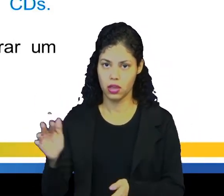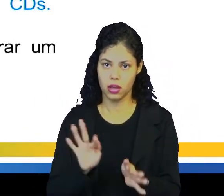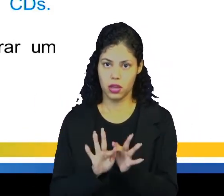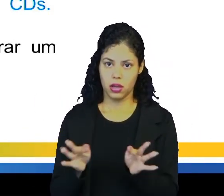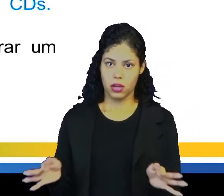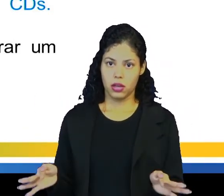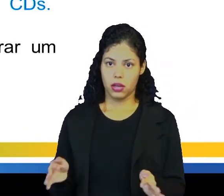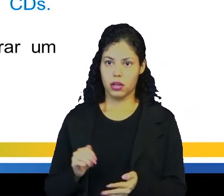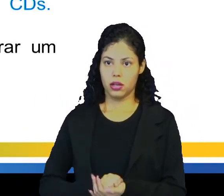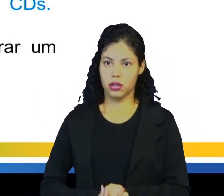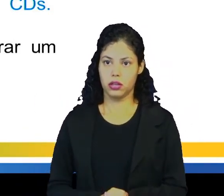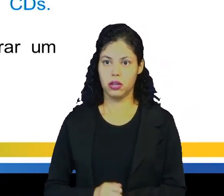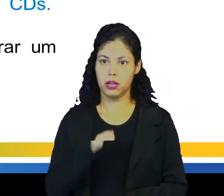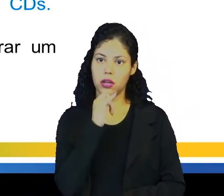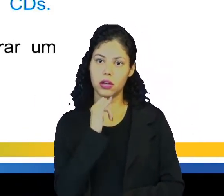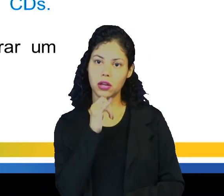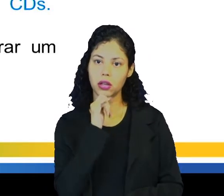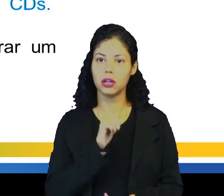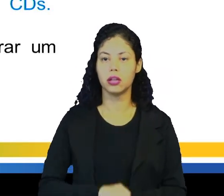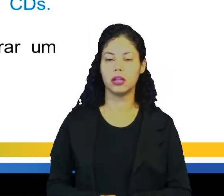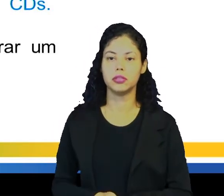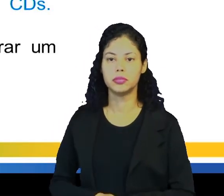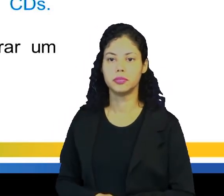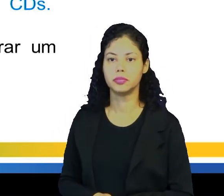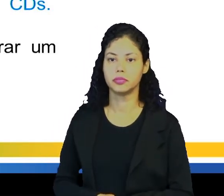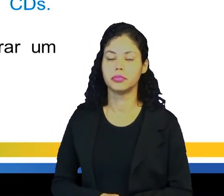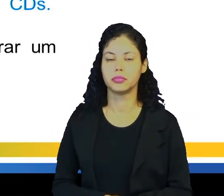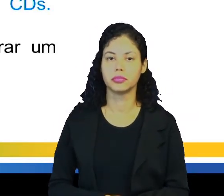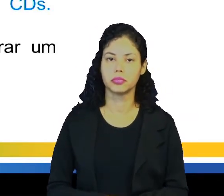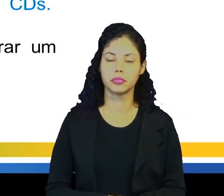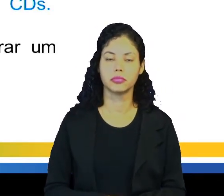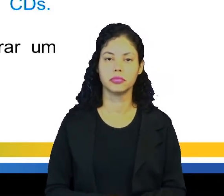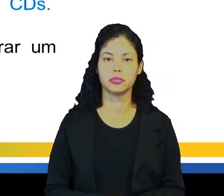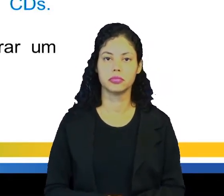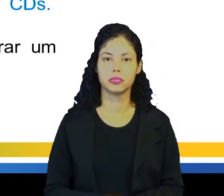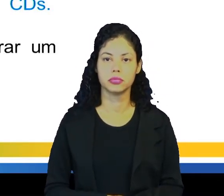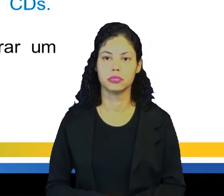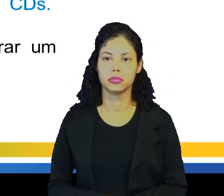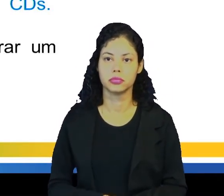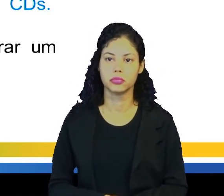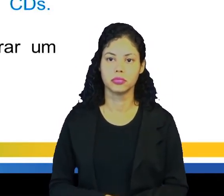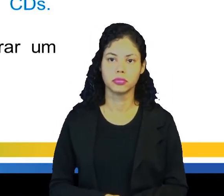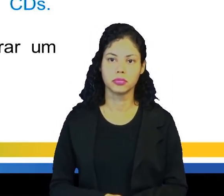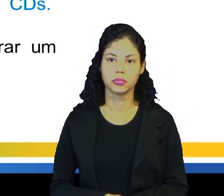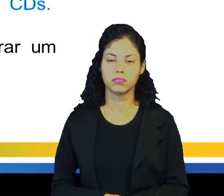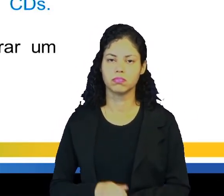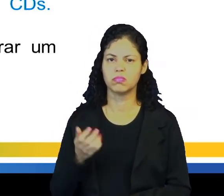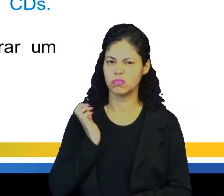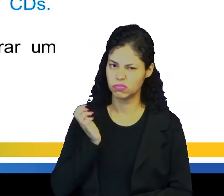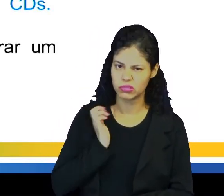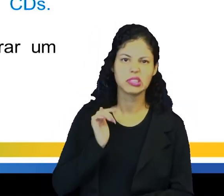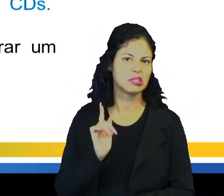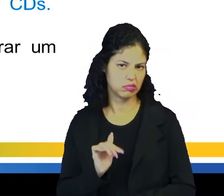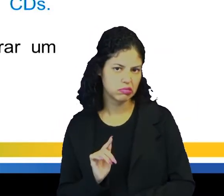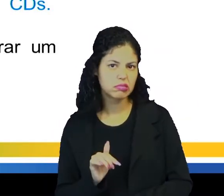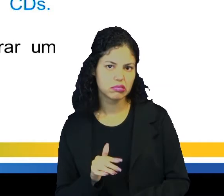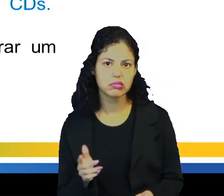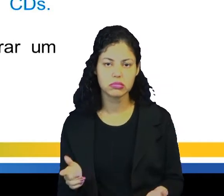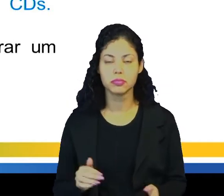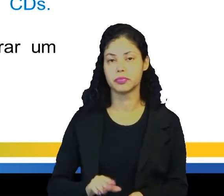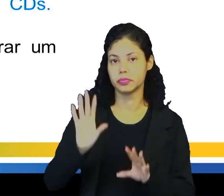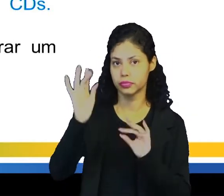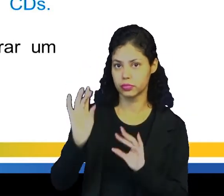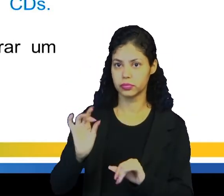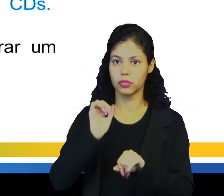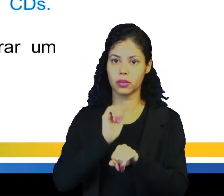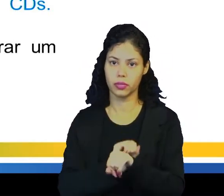frase. Por exemplo, It's pretty expensive, isn't it? É muito caro, não é? Então, para dar